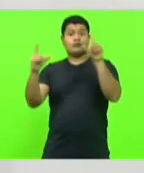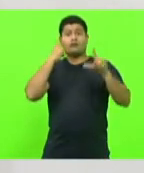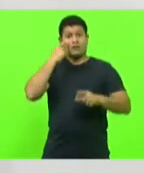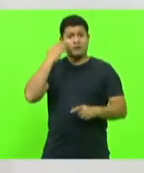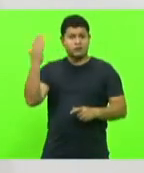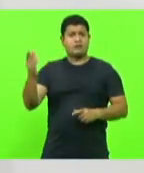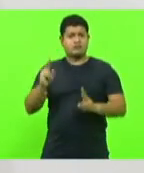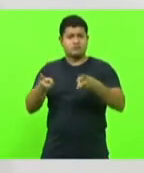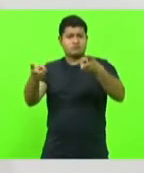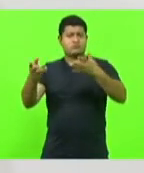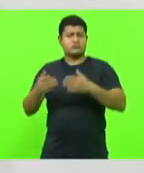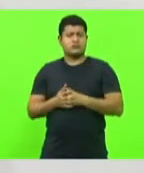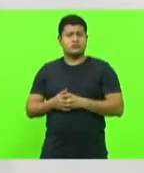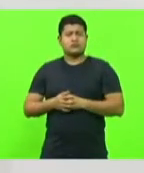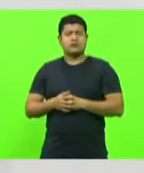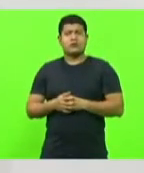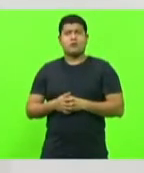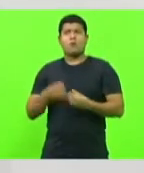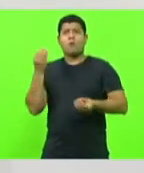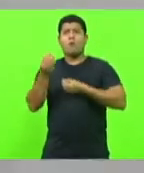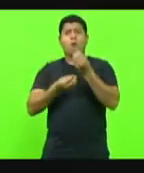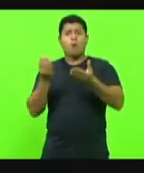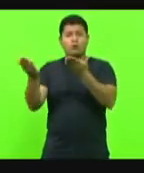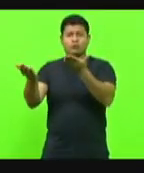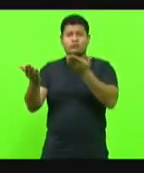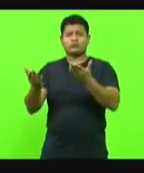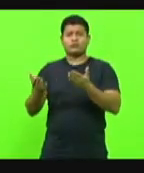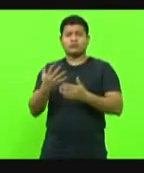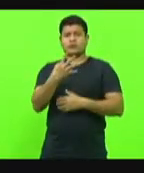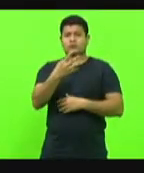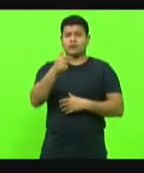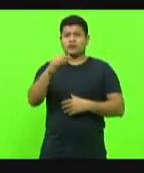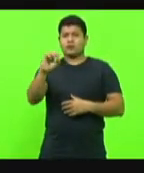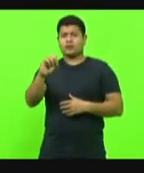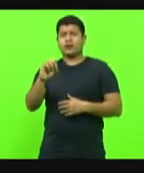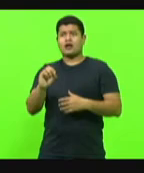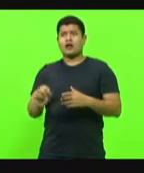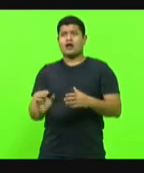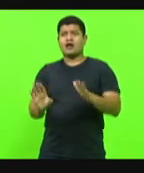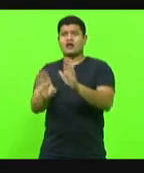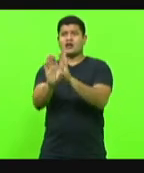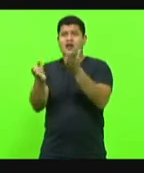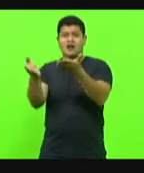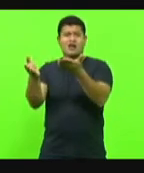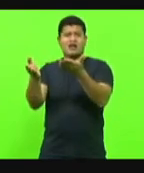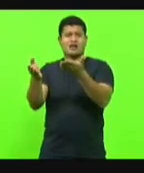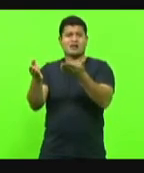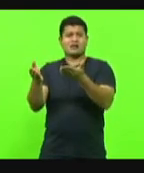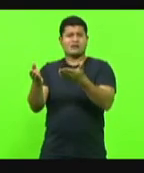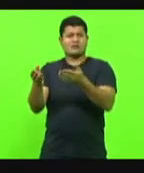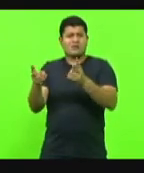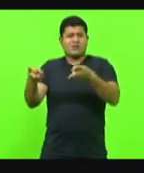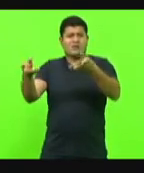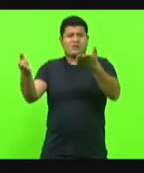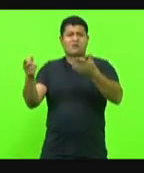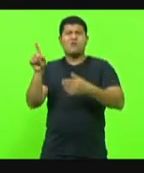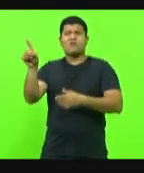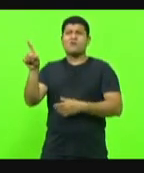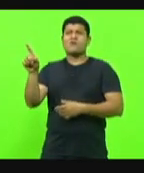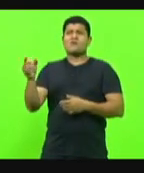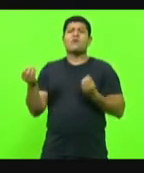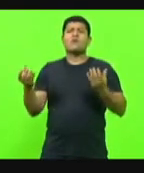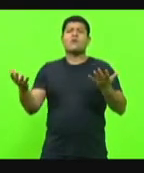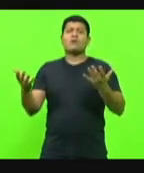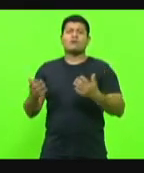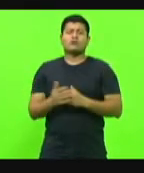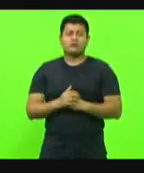Como é que deixaram a 470 chegar nesse nível? como é que as pessoas vão trafegar